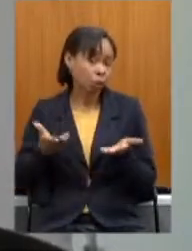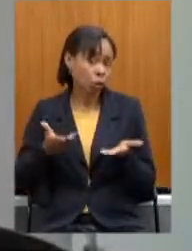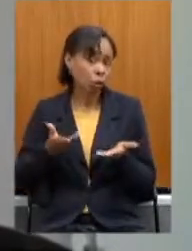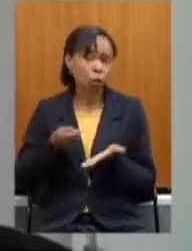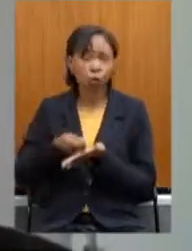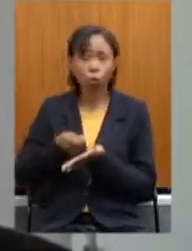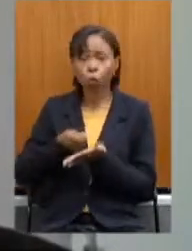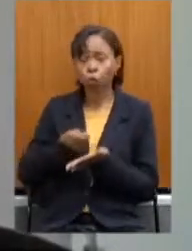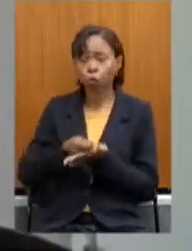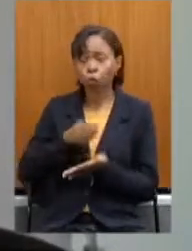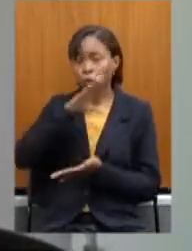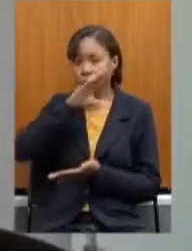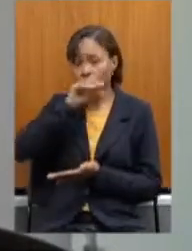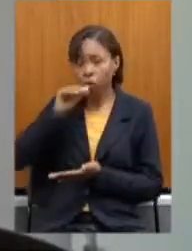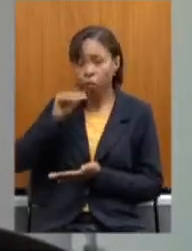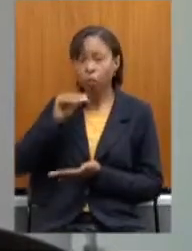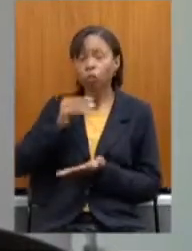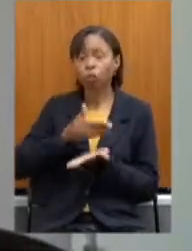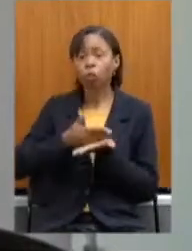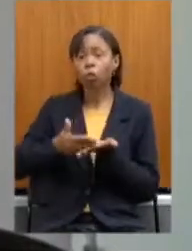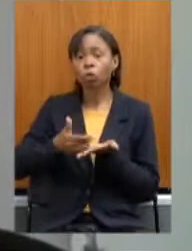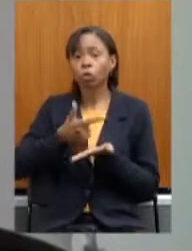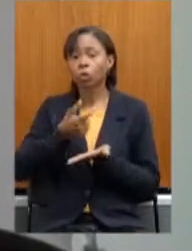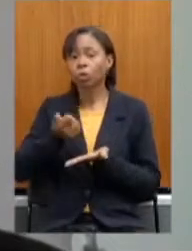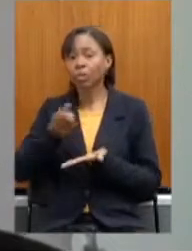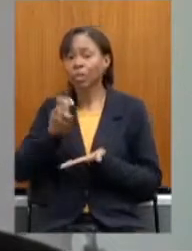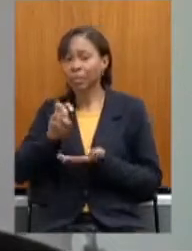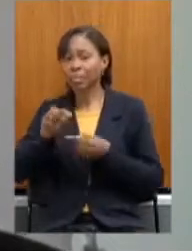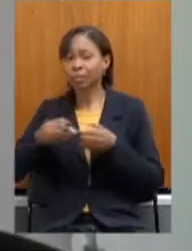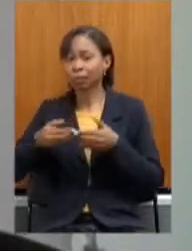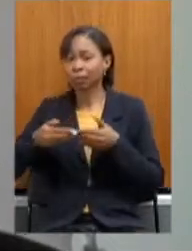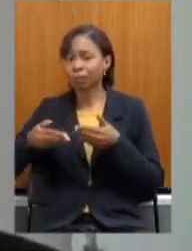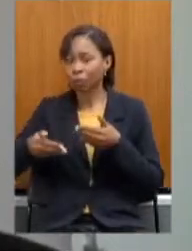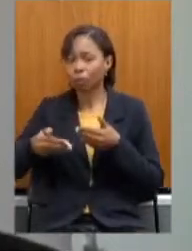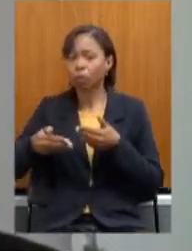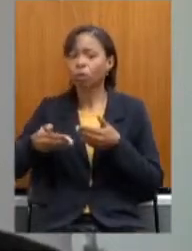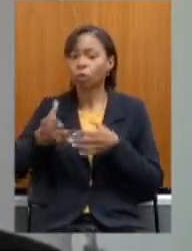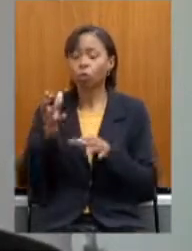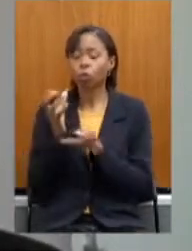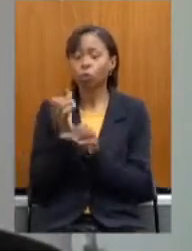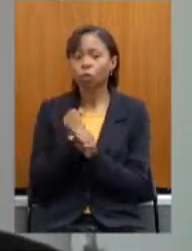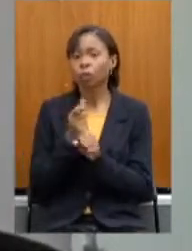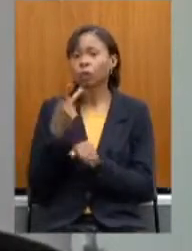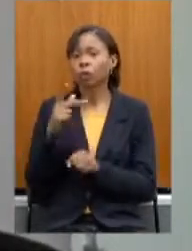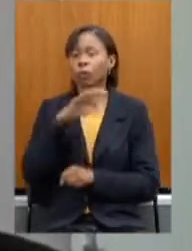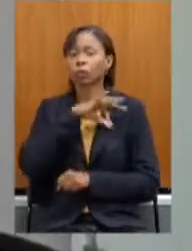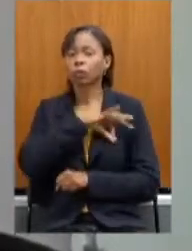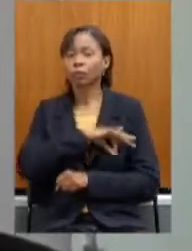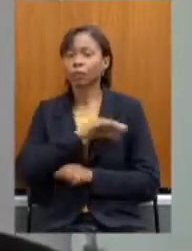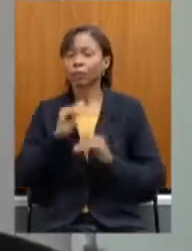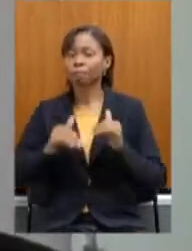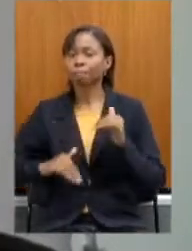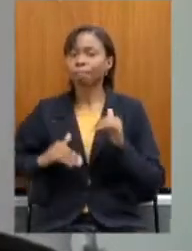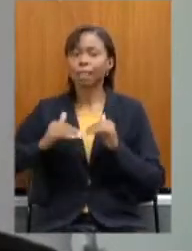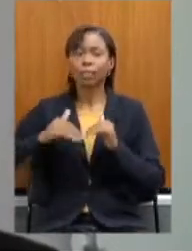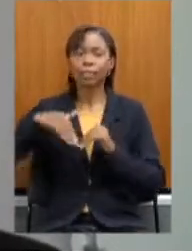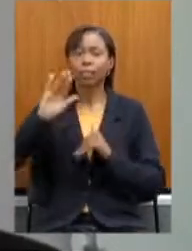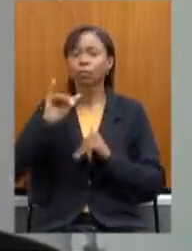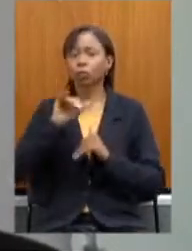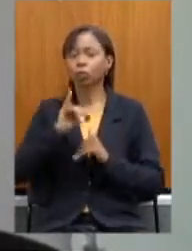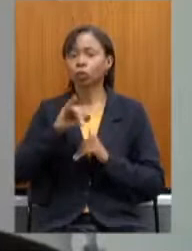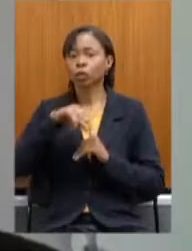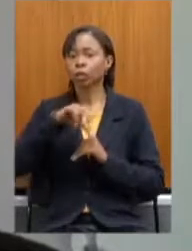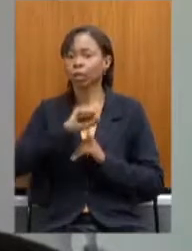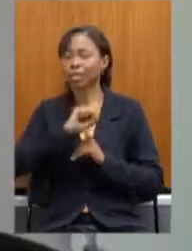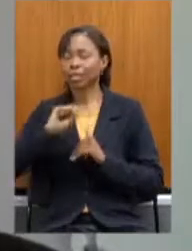estão regressos a partir de 2015 pelo total dos seus provimentos superando o teto do INSS e